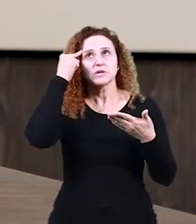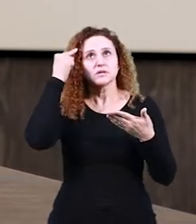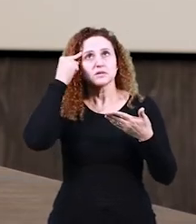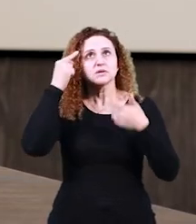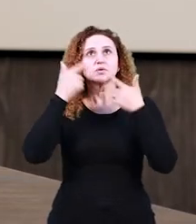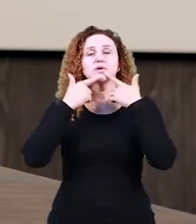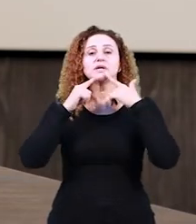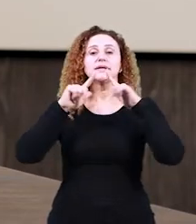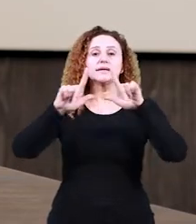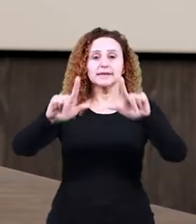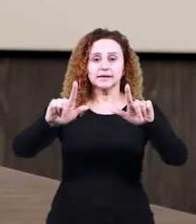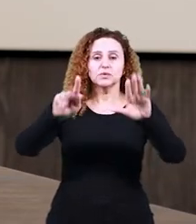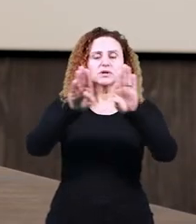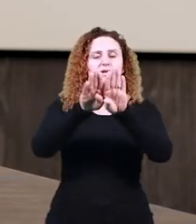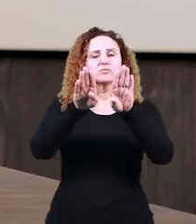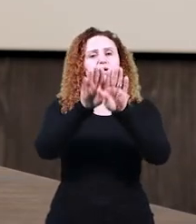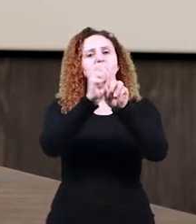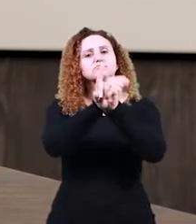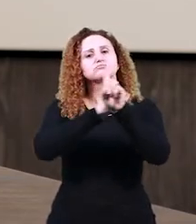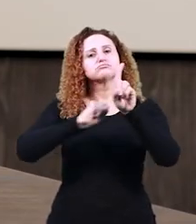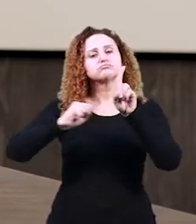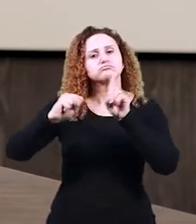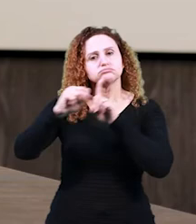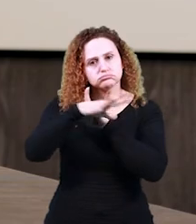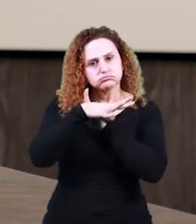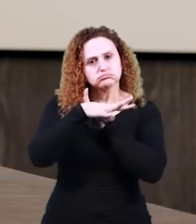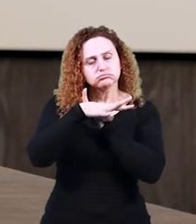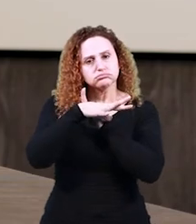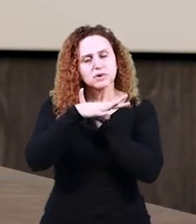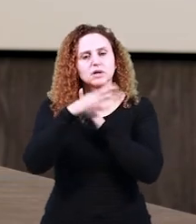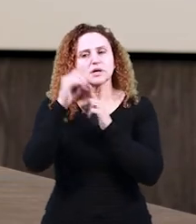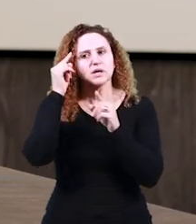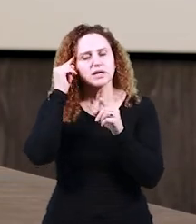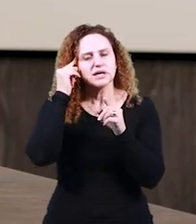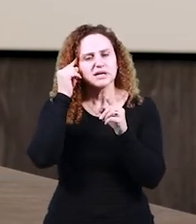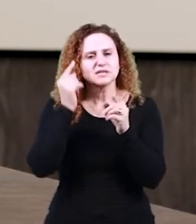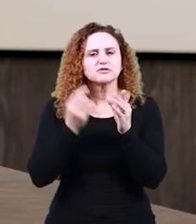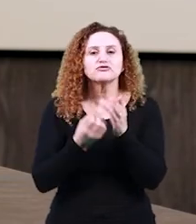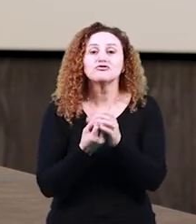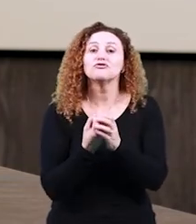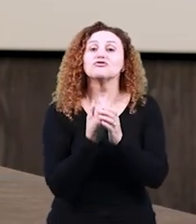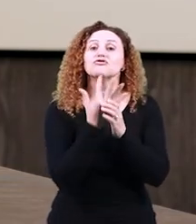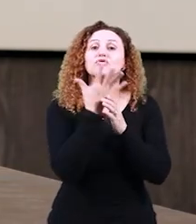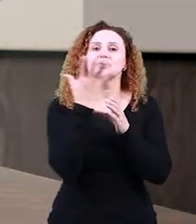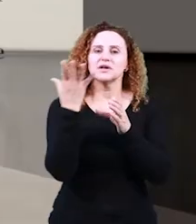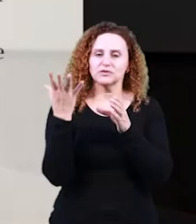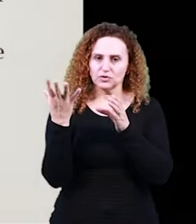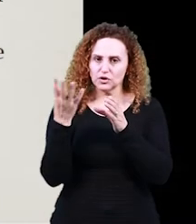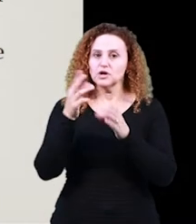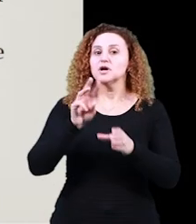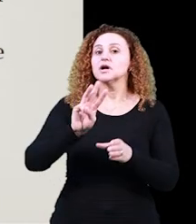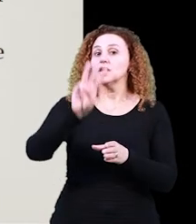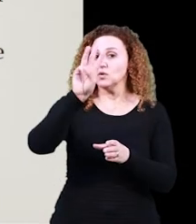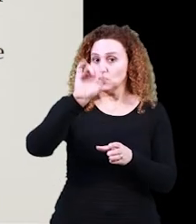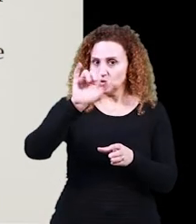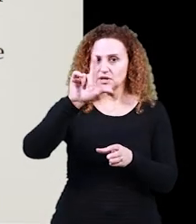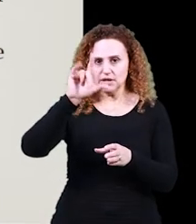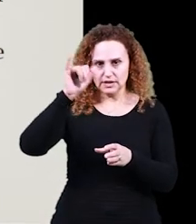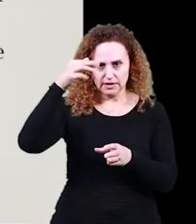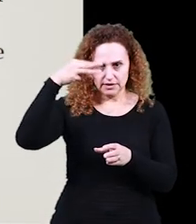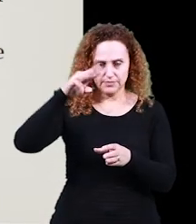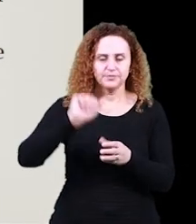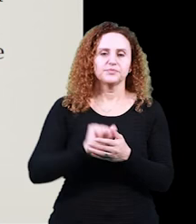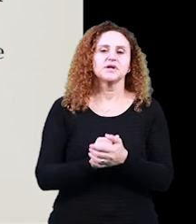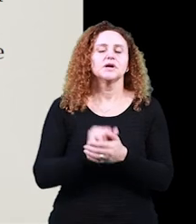língua e a sociedade. E é considerado o fundador da sociolinguística variacionista, como eu já disse, William Labov,